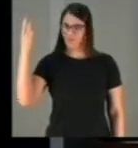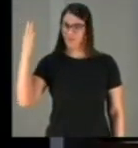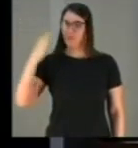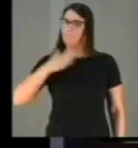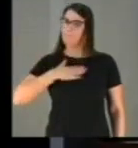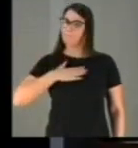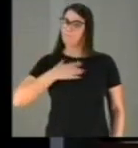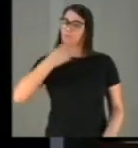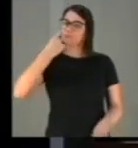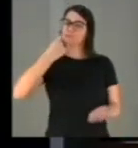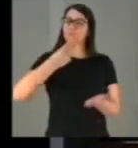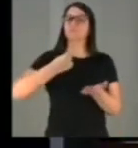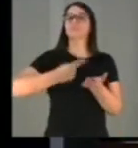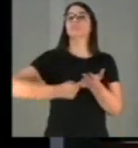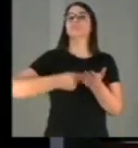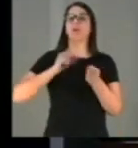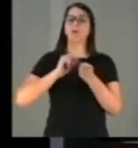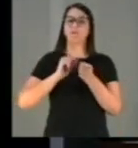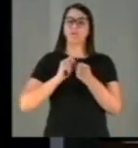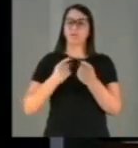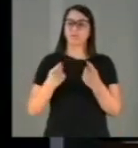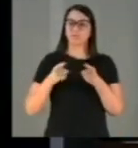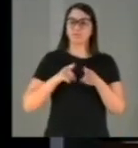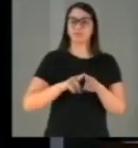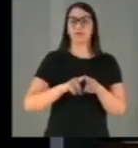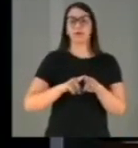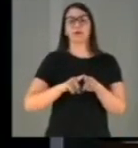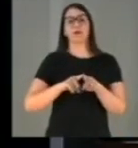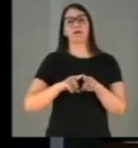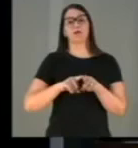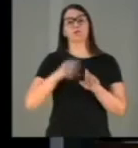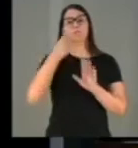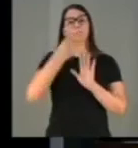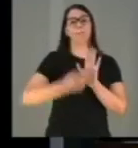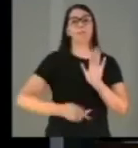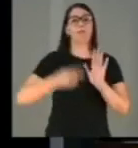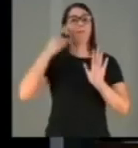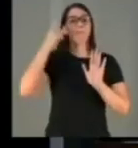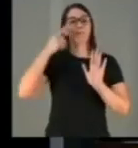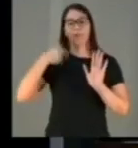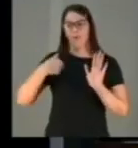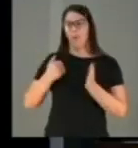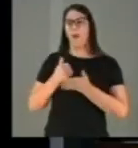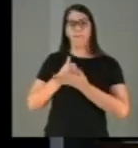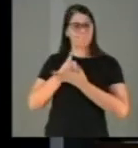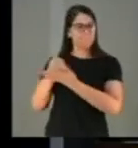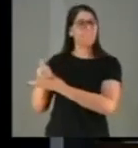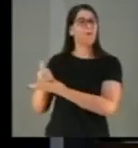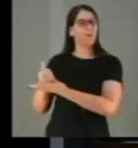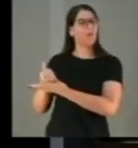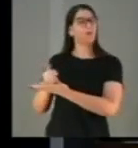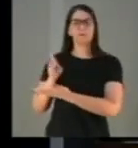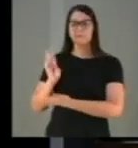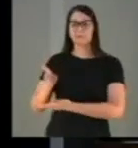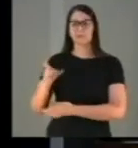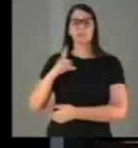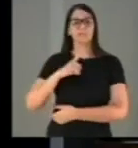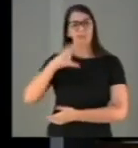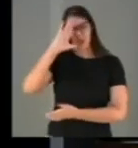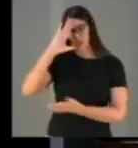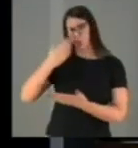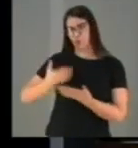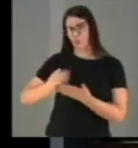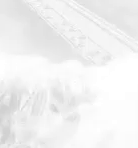compromisso e faz parte do projeto político que apoio, que sempre insistirá em apostar no